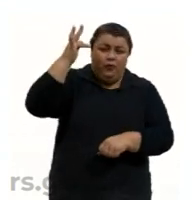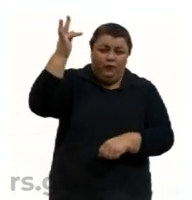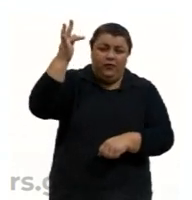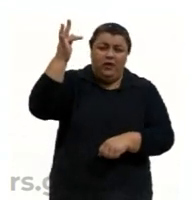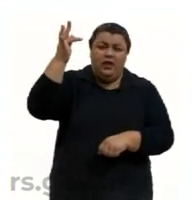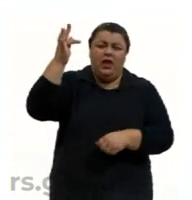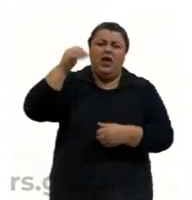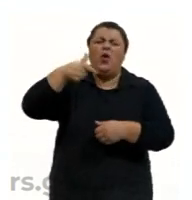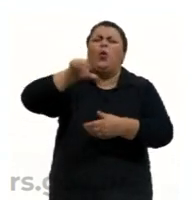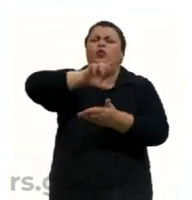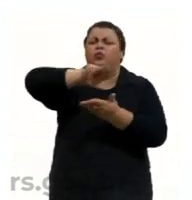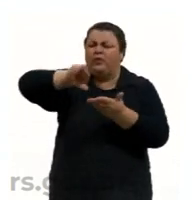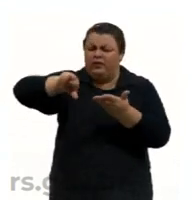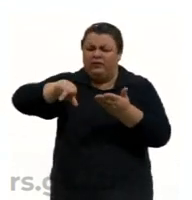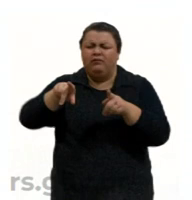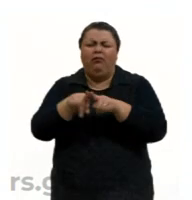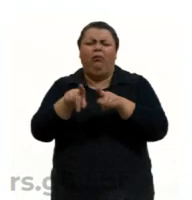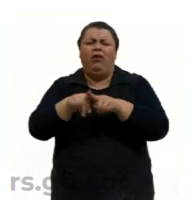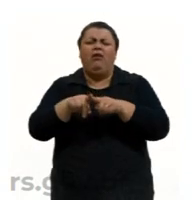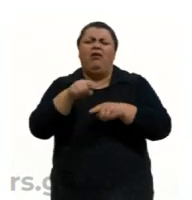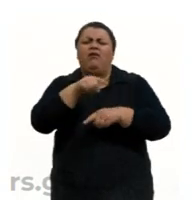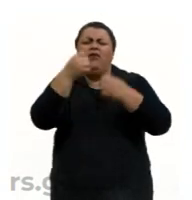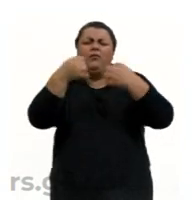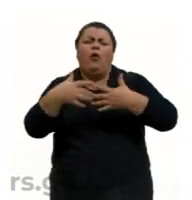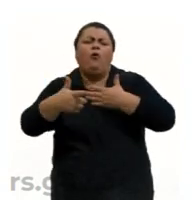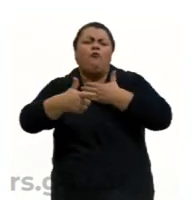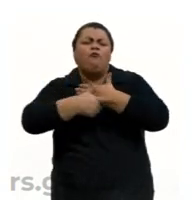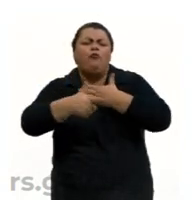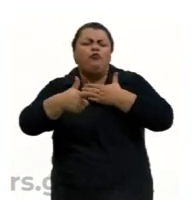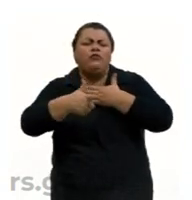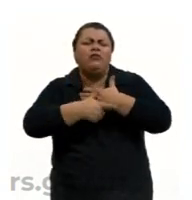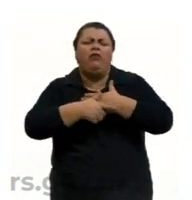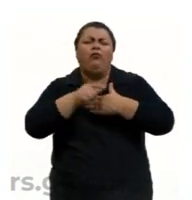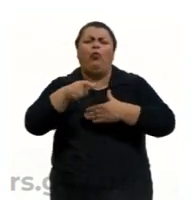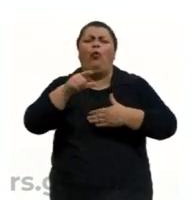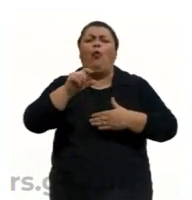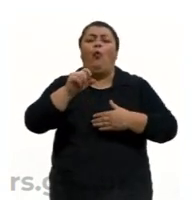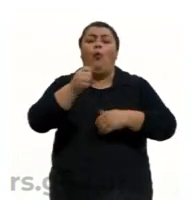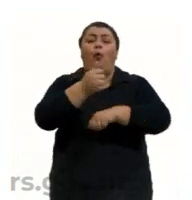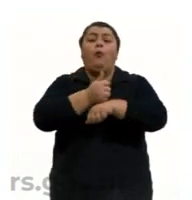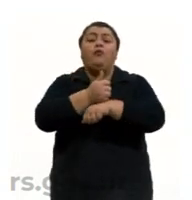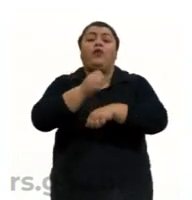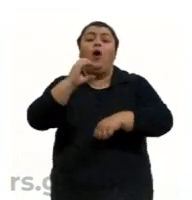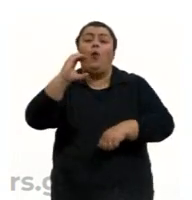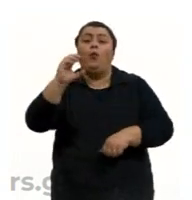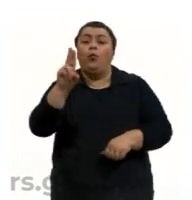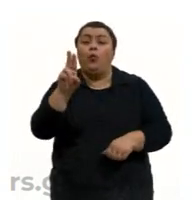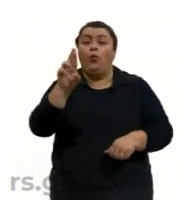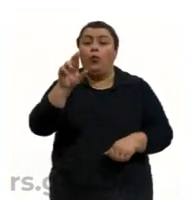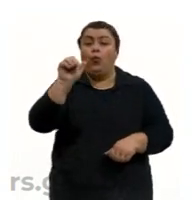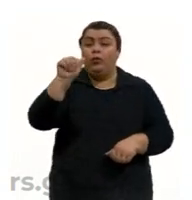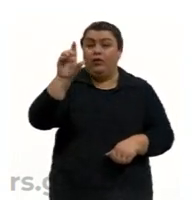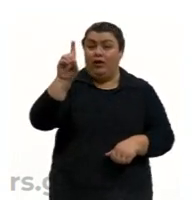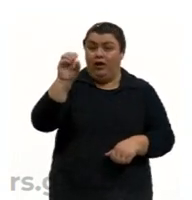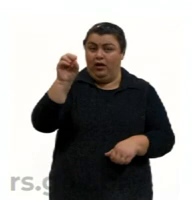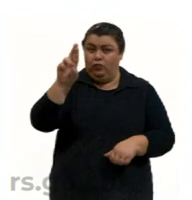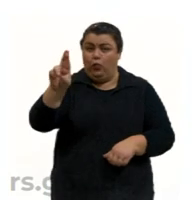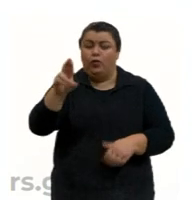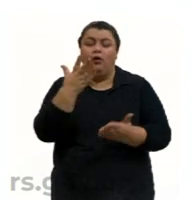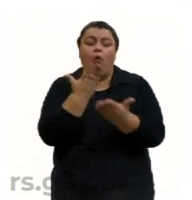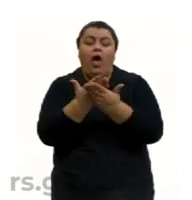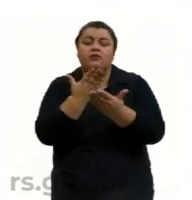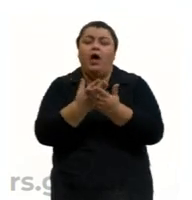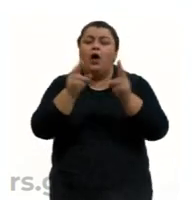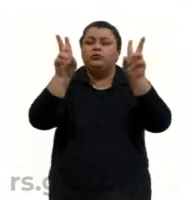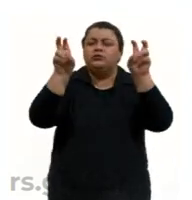sobre o papel do curador. Então, as aulas, as aulas são montadas, os temas, o que